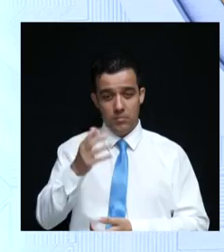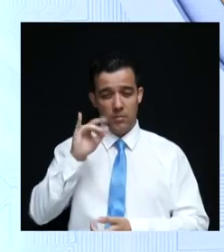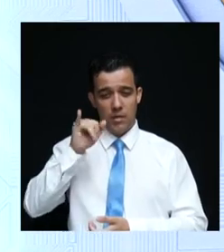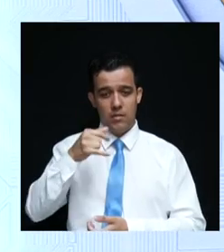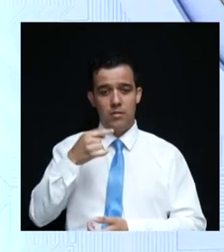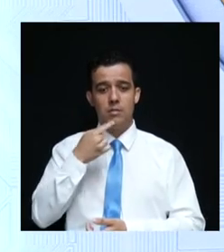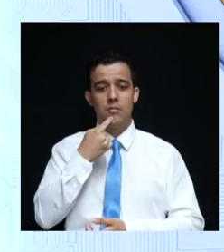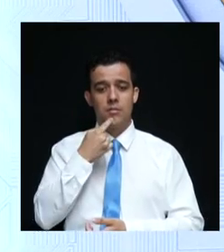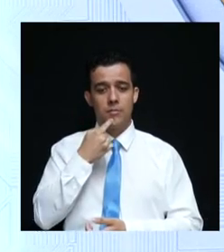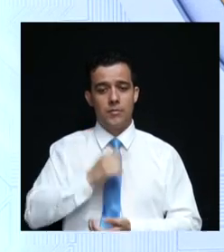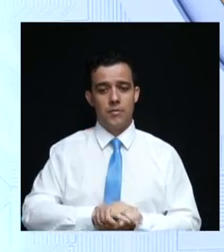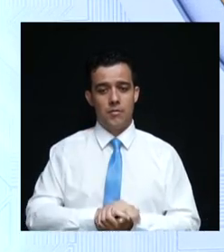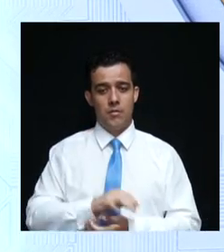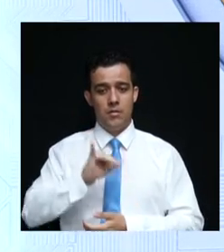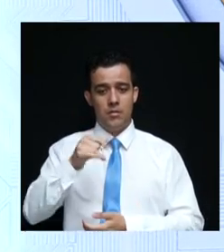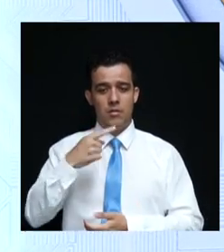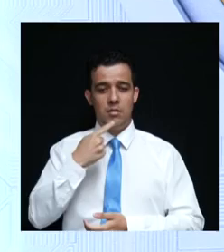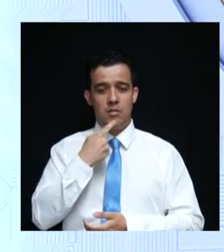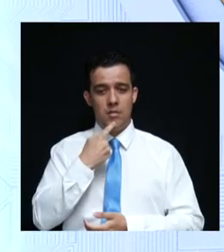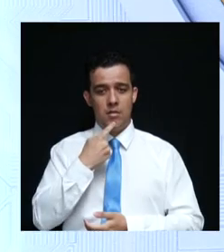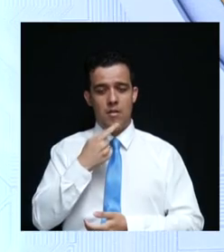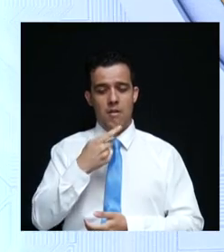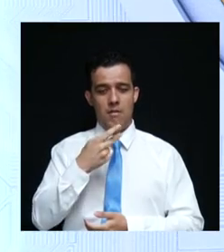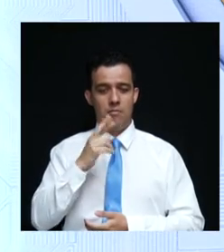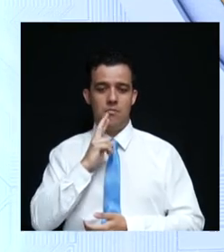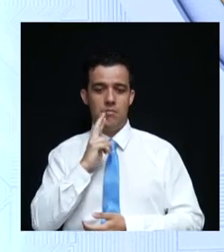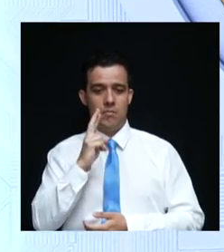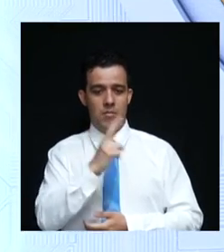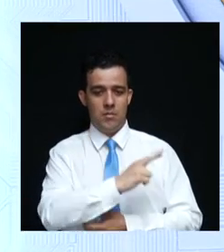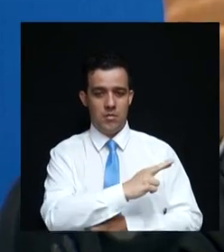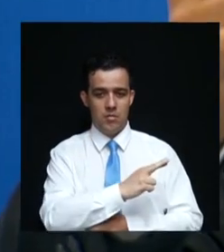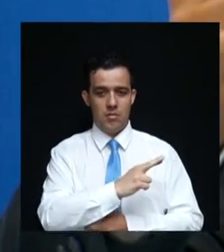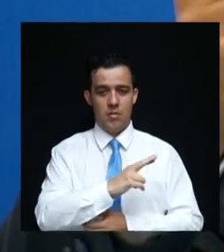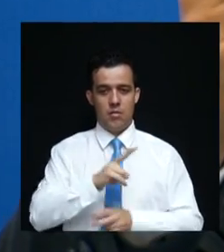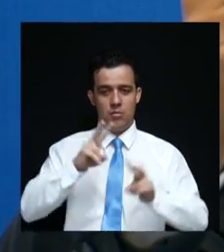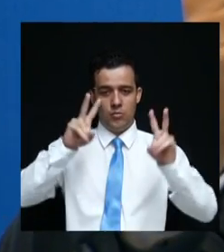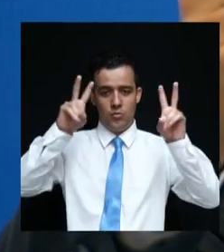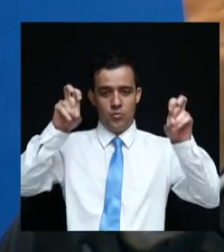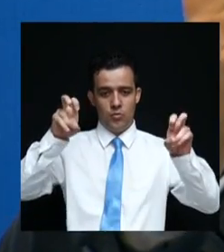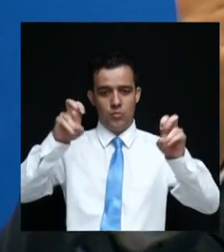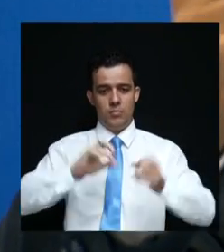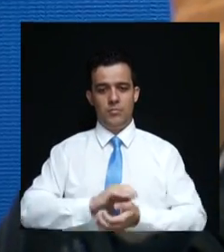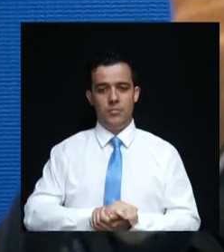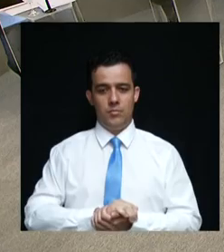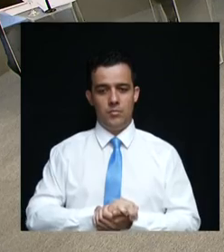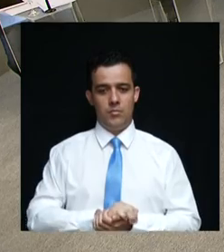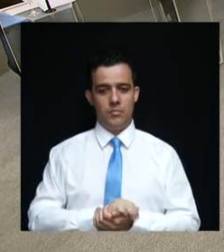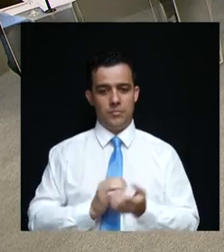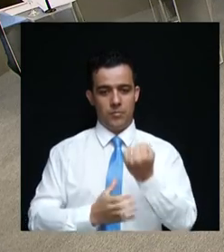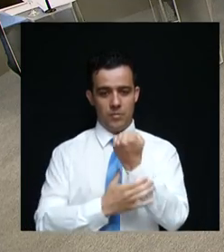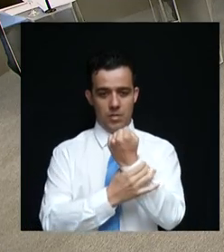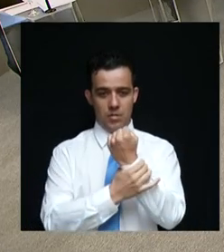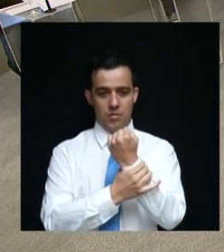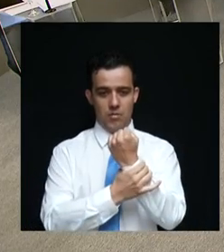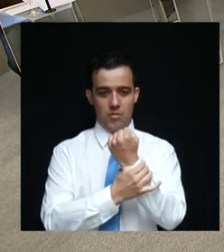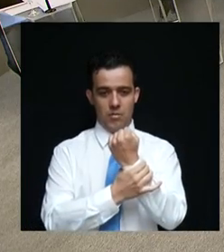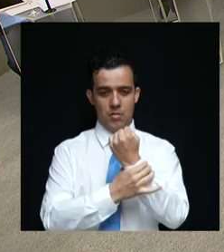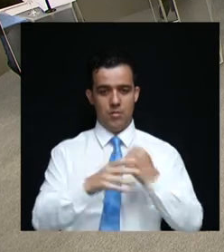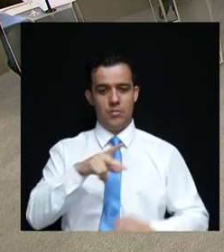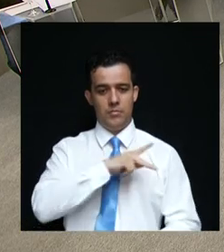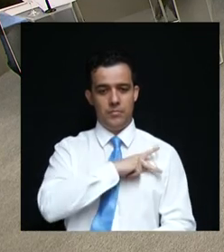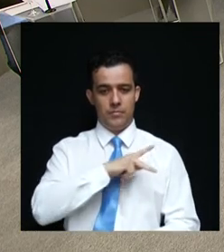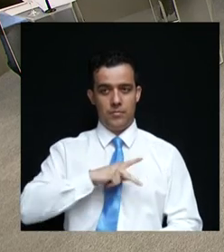José Hélito vai comentar a resposta para segurança pública.